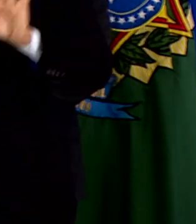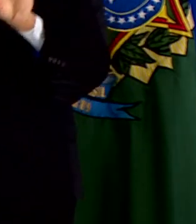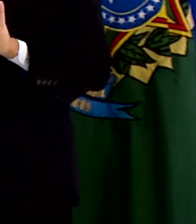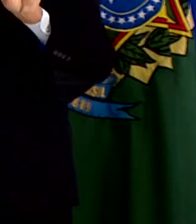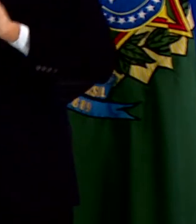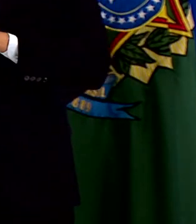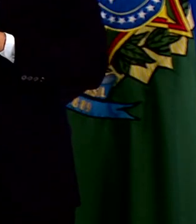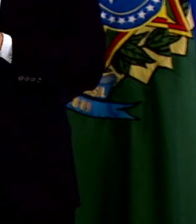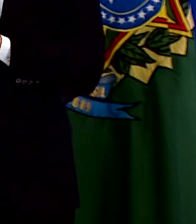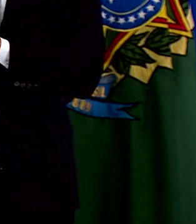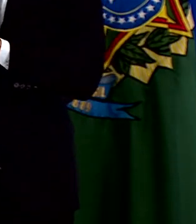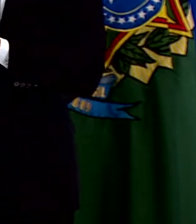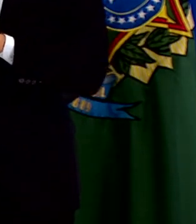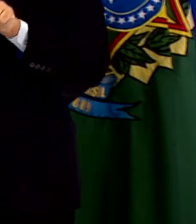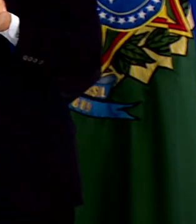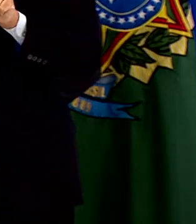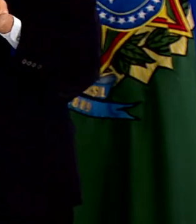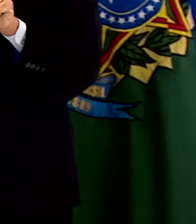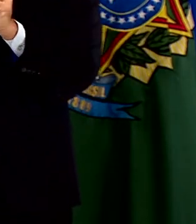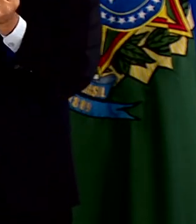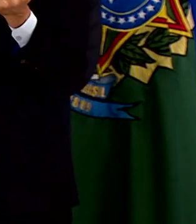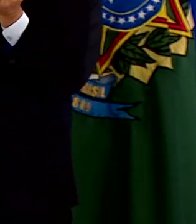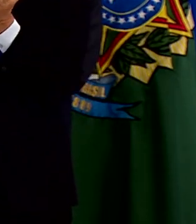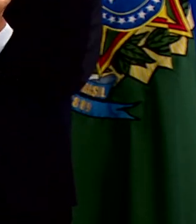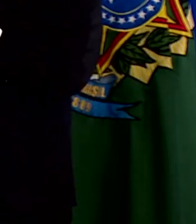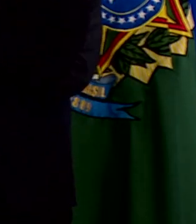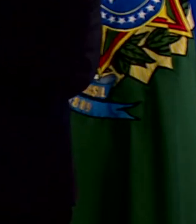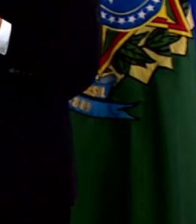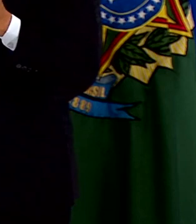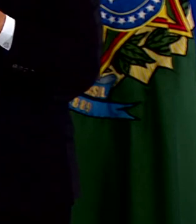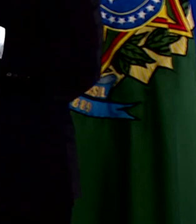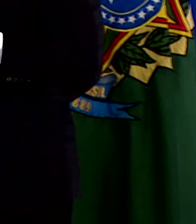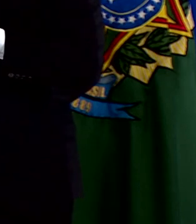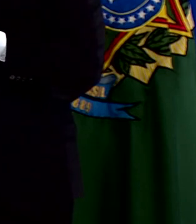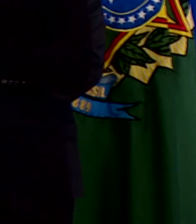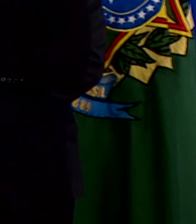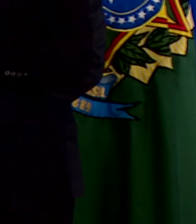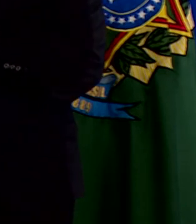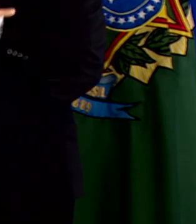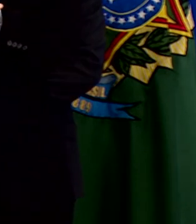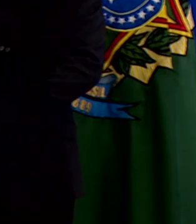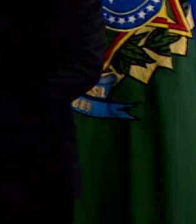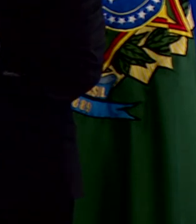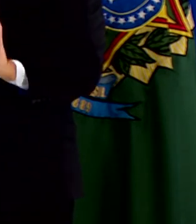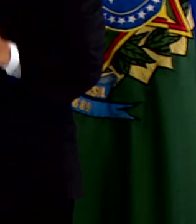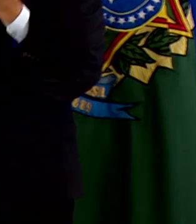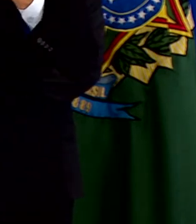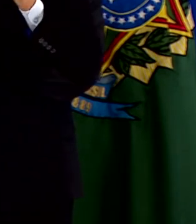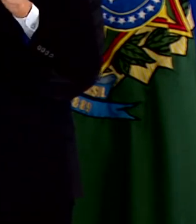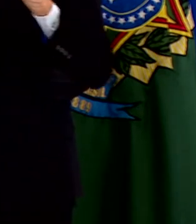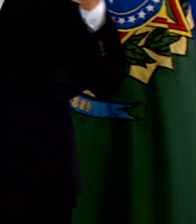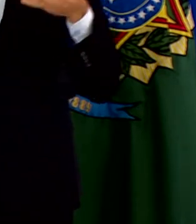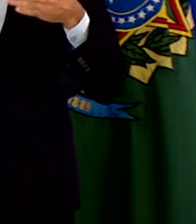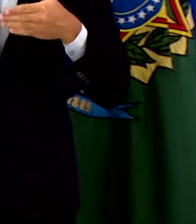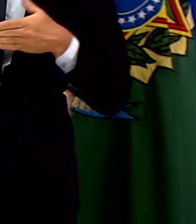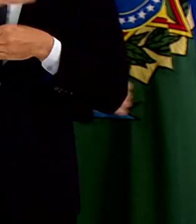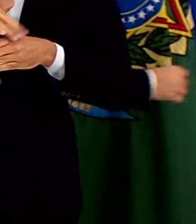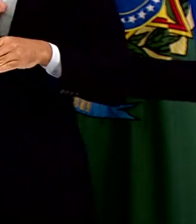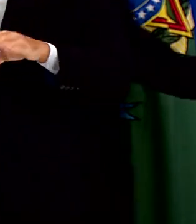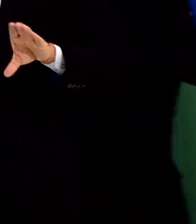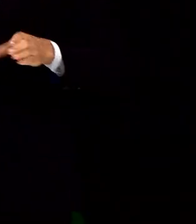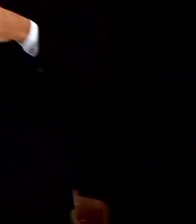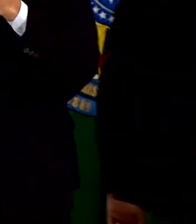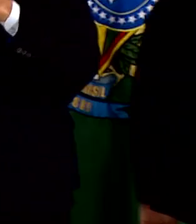nossos recursos também serão utilizados para apoiar as demandas, participando ativamente desse comitê que está formado na Casa